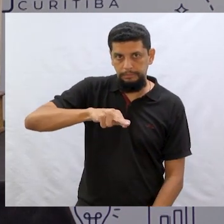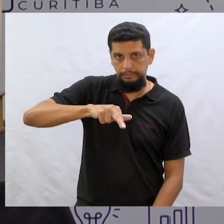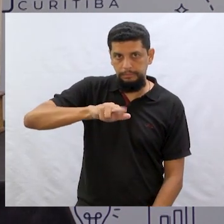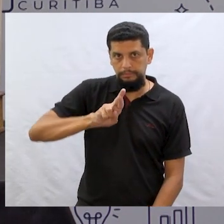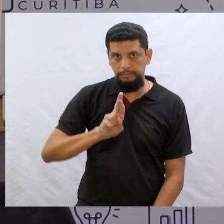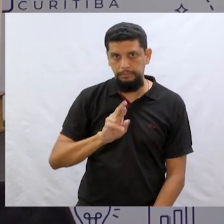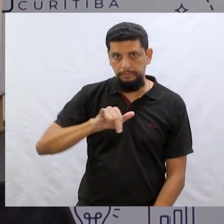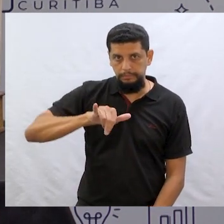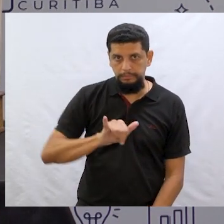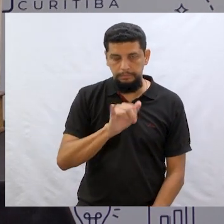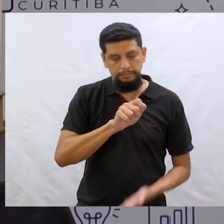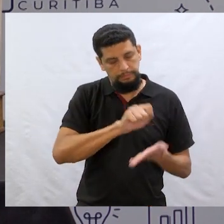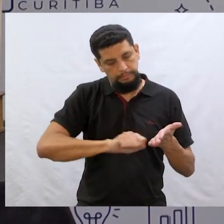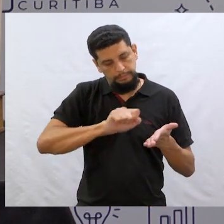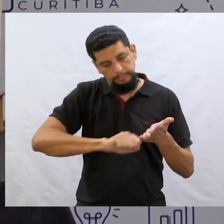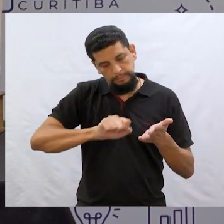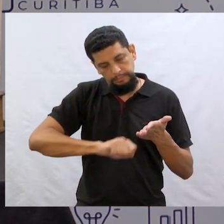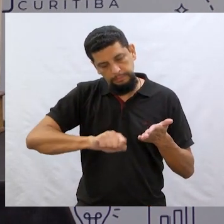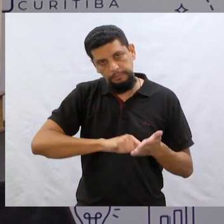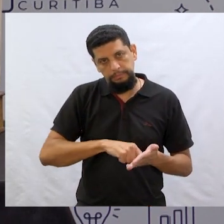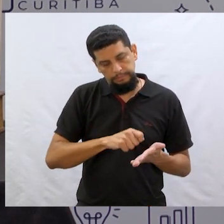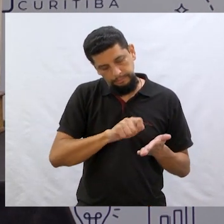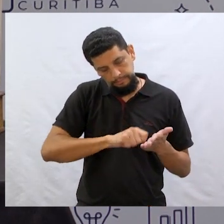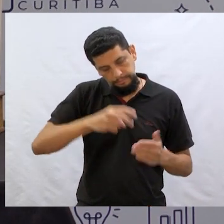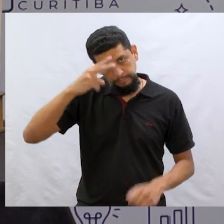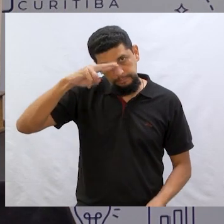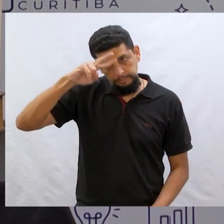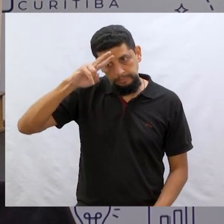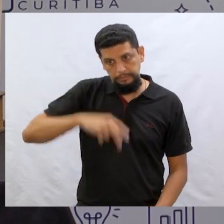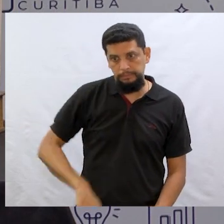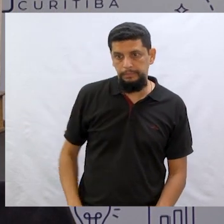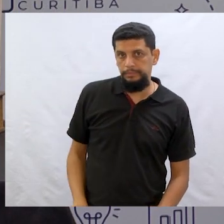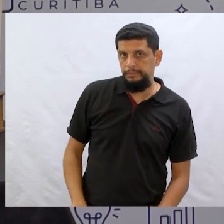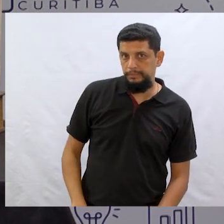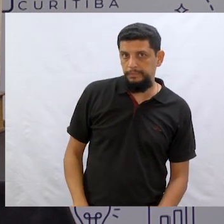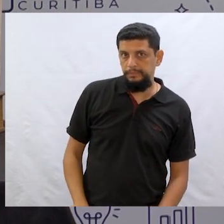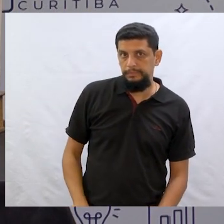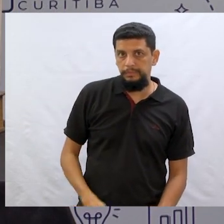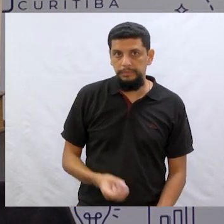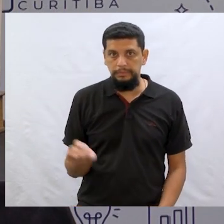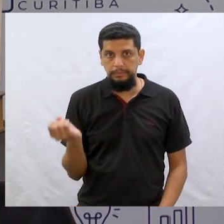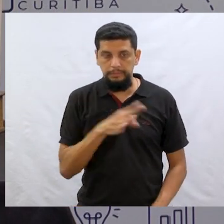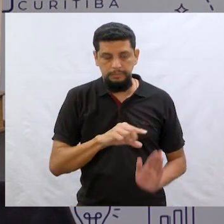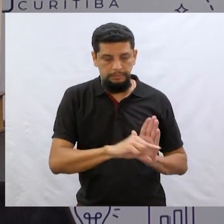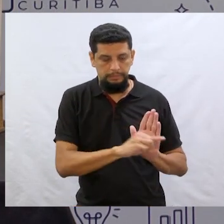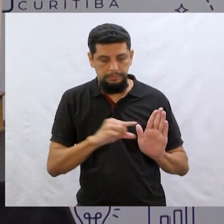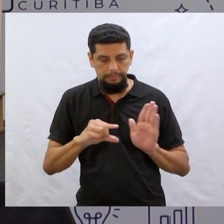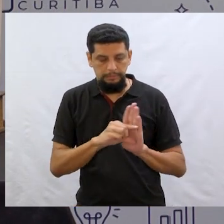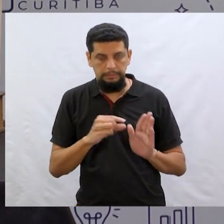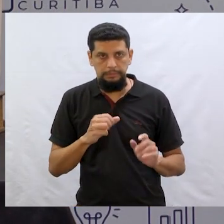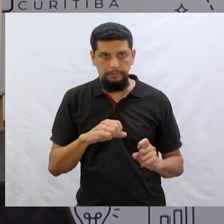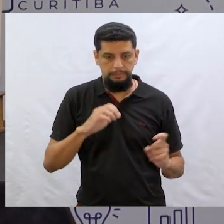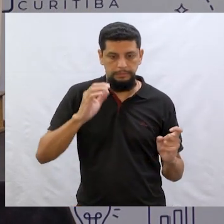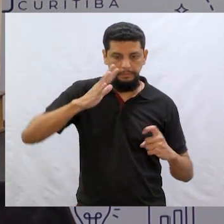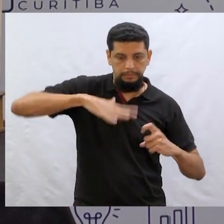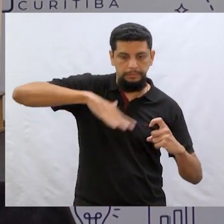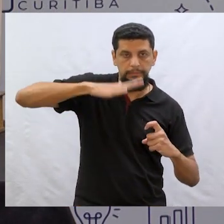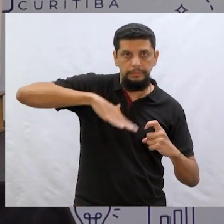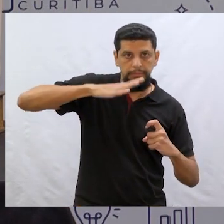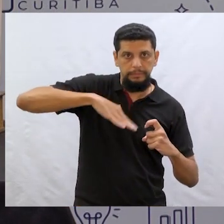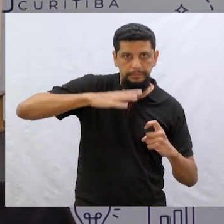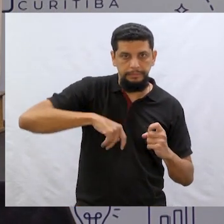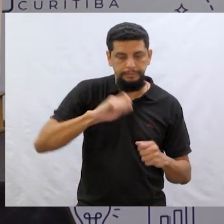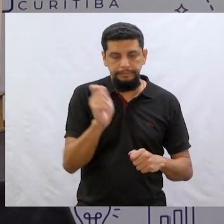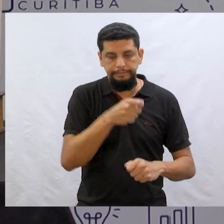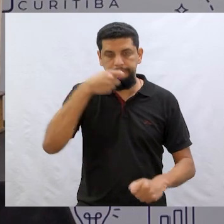escreve muitas histórias. Adora contos de fada. E ela adora fazer isso aqui, Novas versões de mitos, lendas e contos de